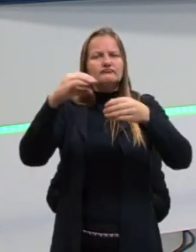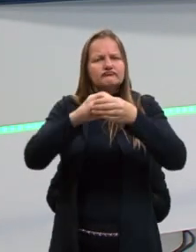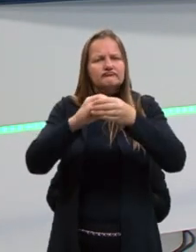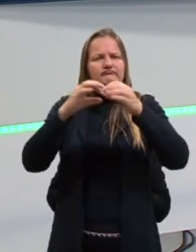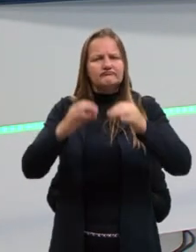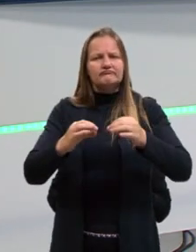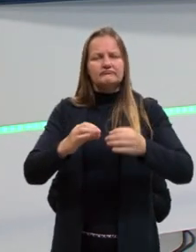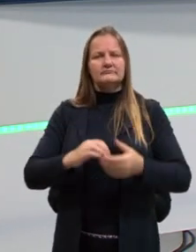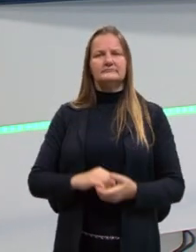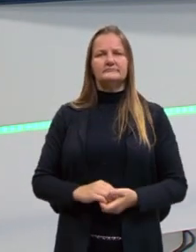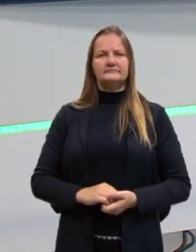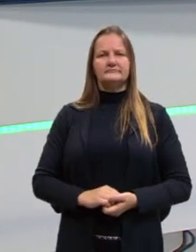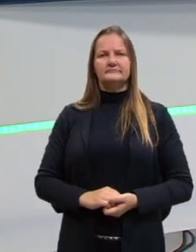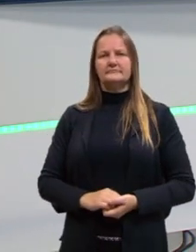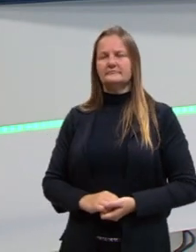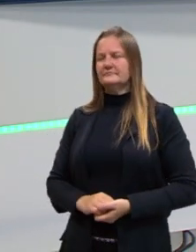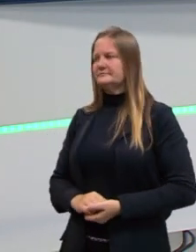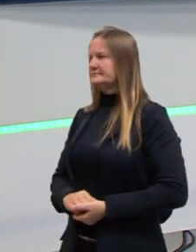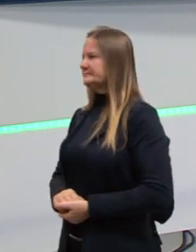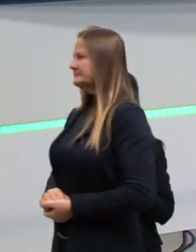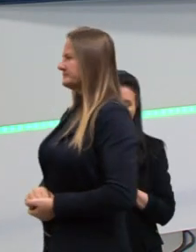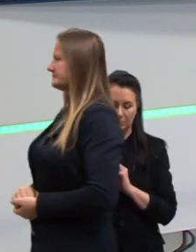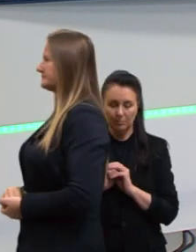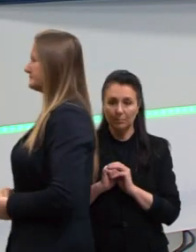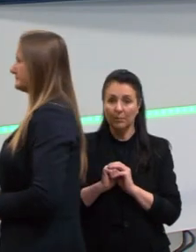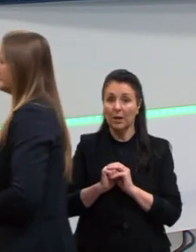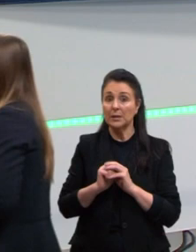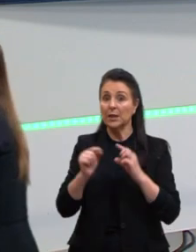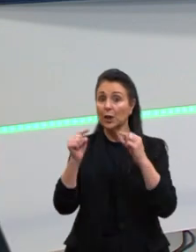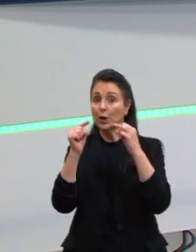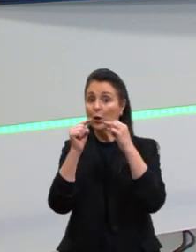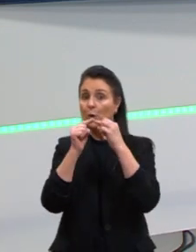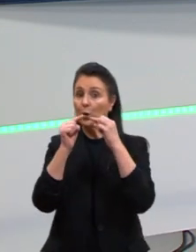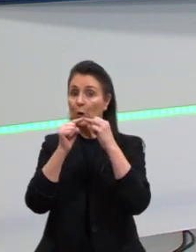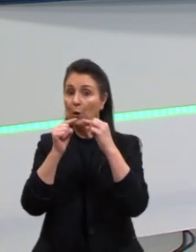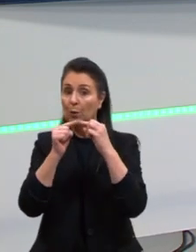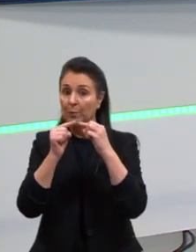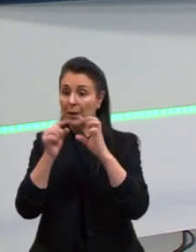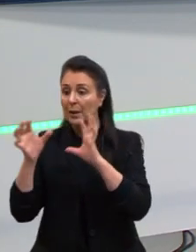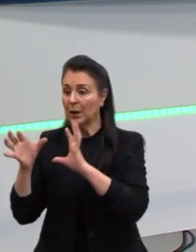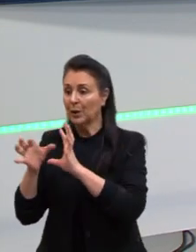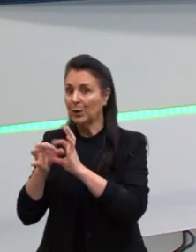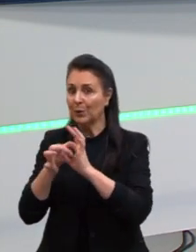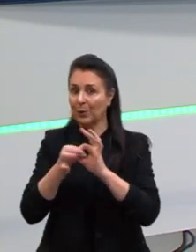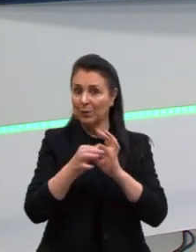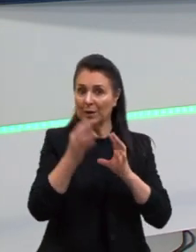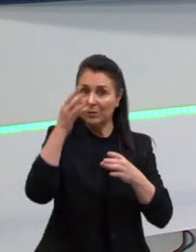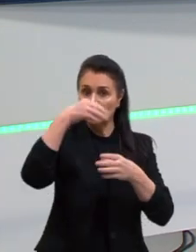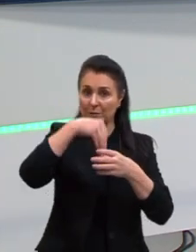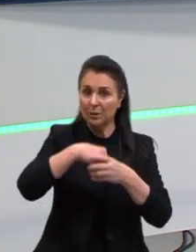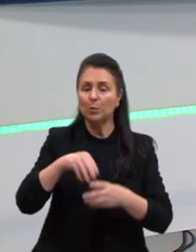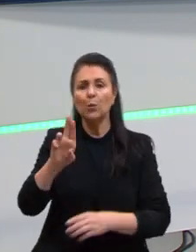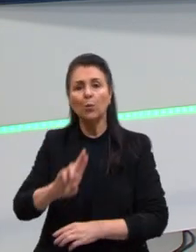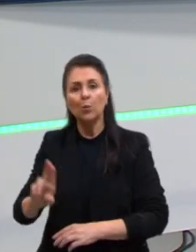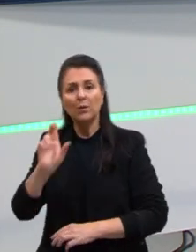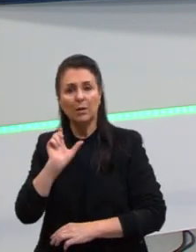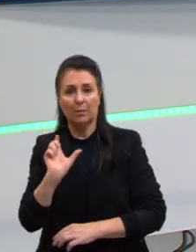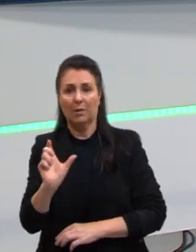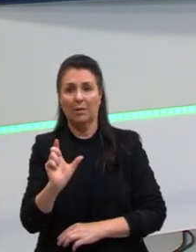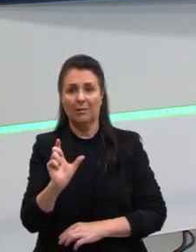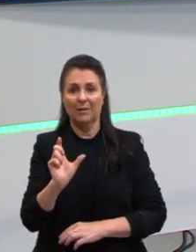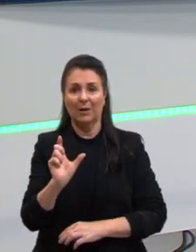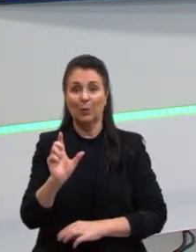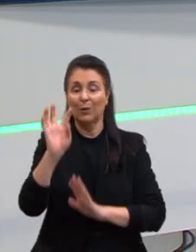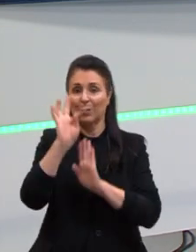no significado proposto no contexto em que ele vai ser inserido, beleza, show de bola, usa essa palavra que o teu texto vai ficar